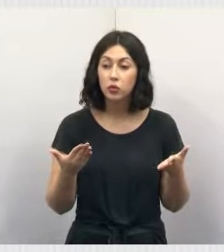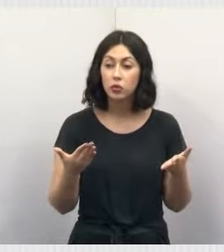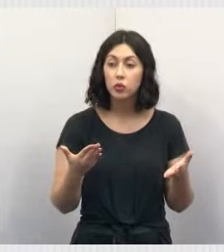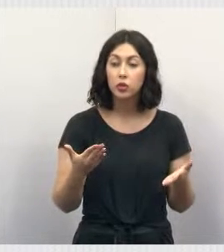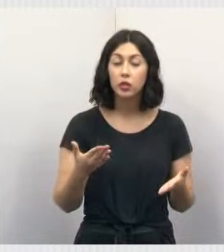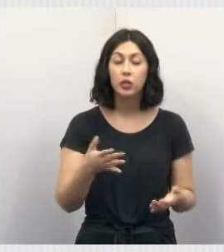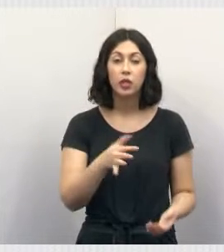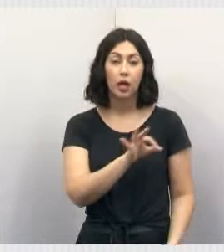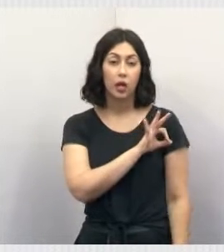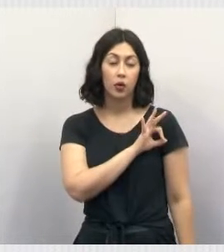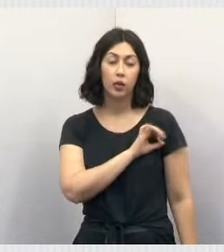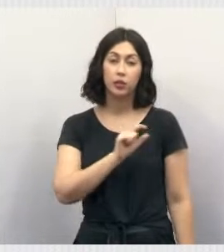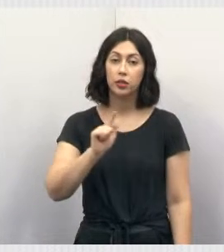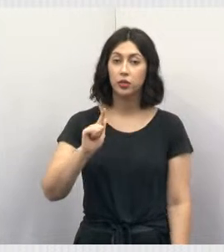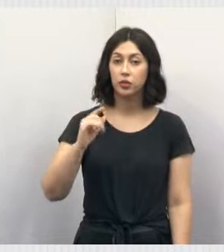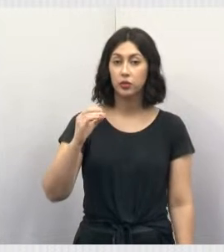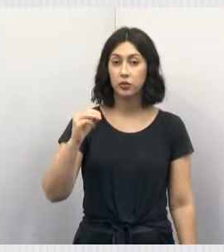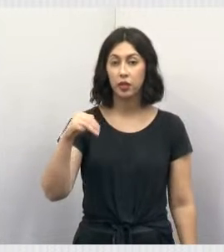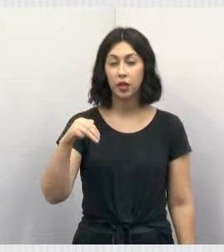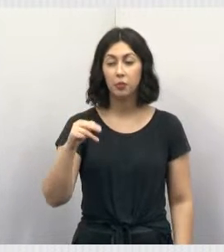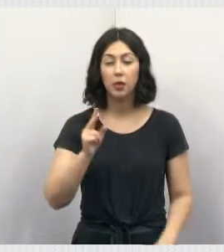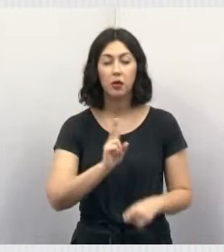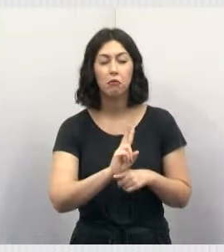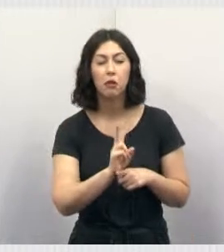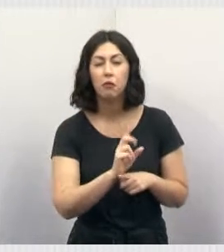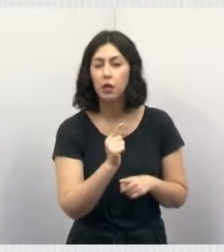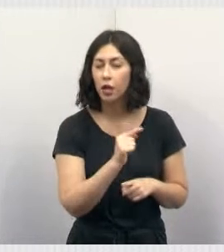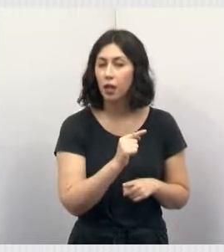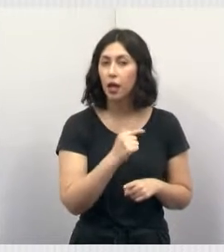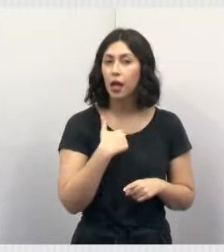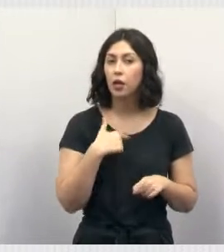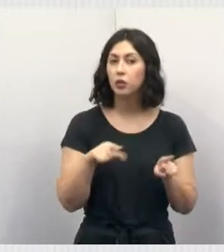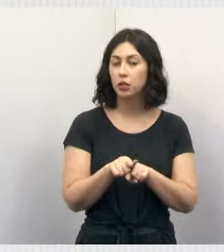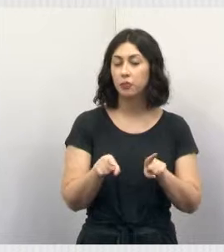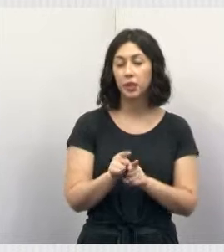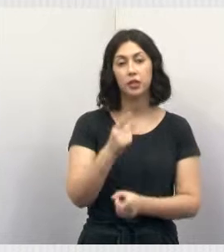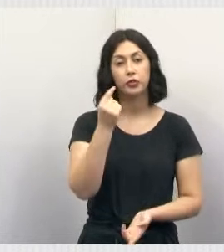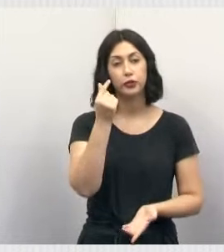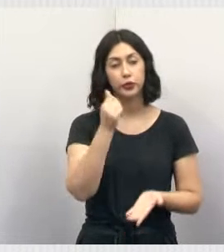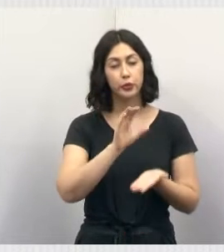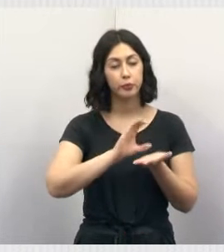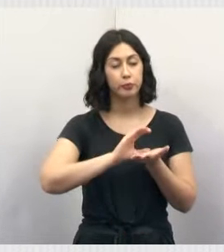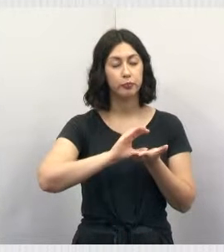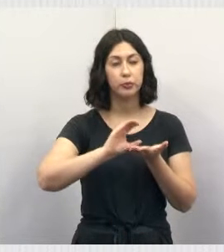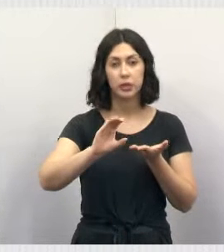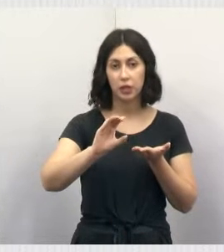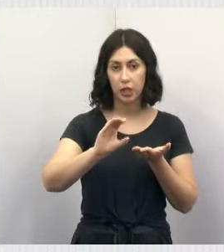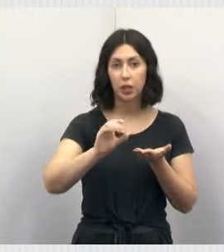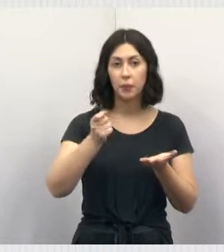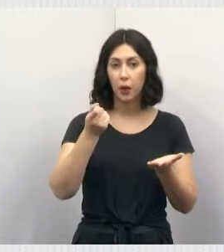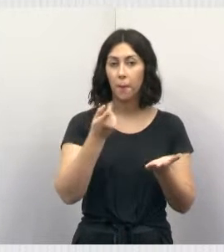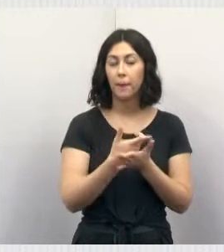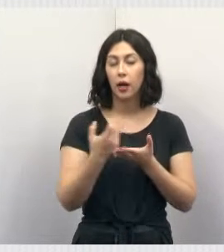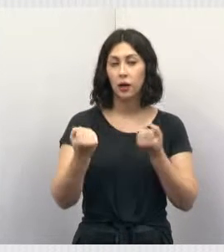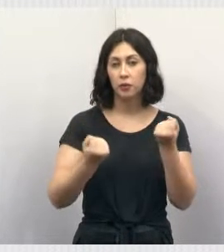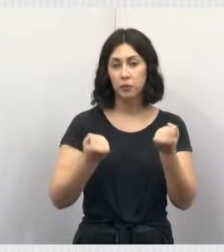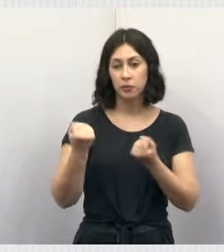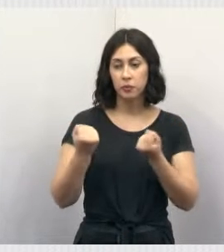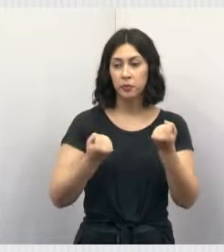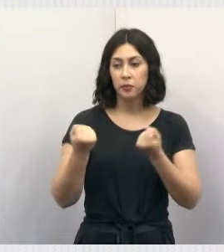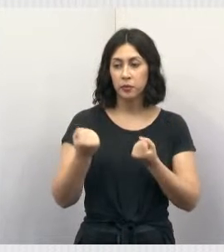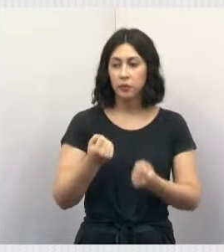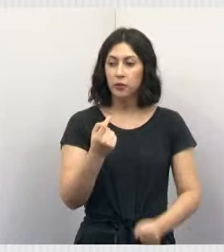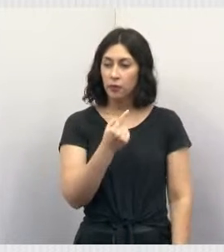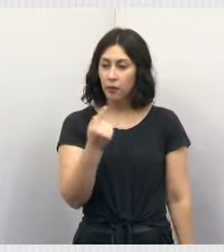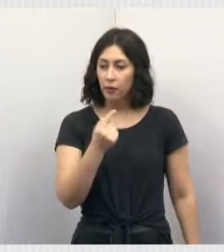GCM durante a semana para averiguar maus-tratos. Eu envio, através de emenda impositiva, uma viatura para a GCM, essa que está